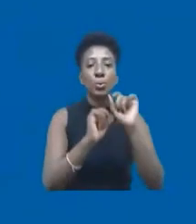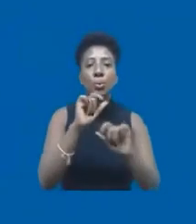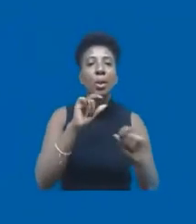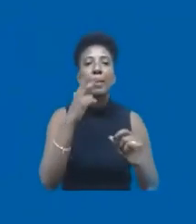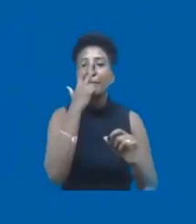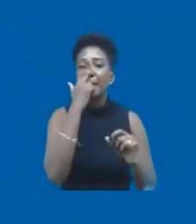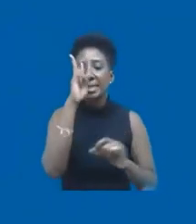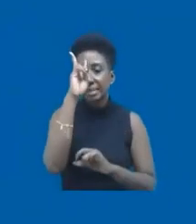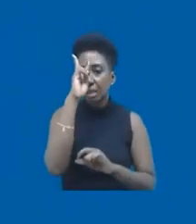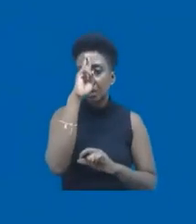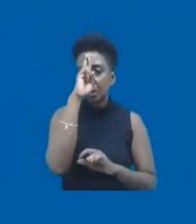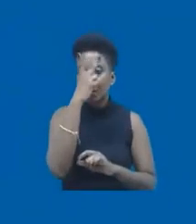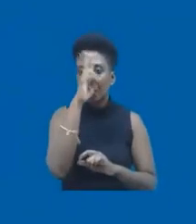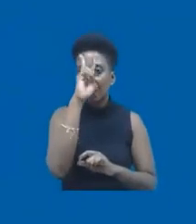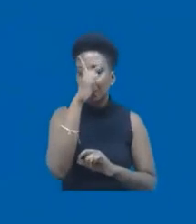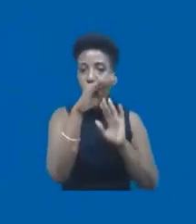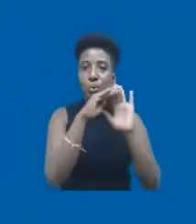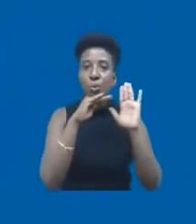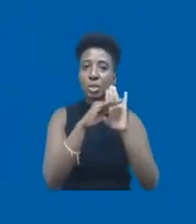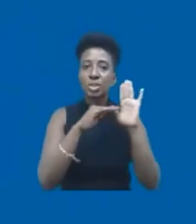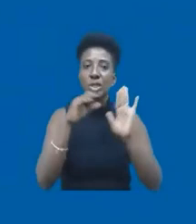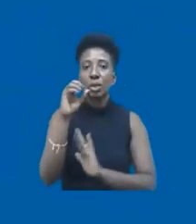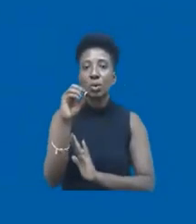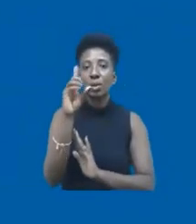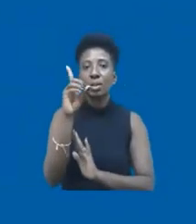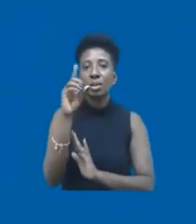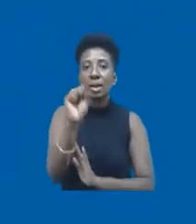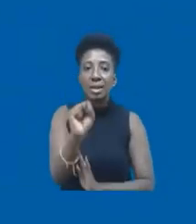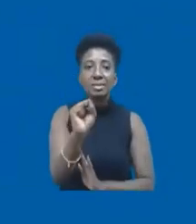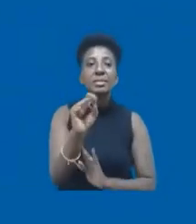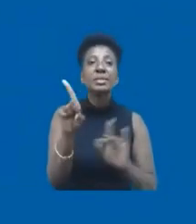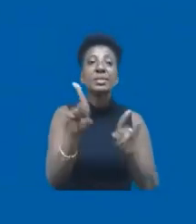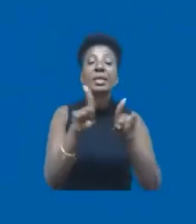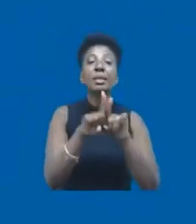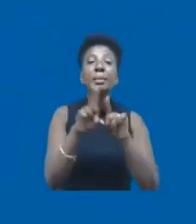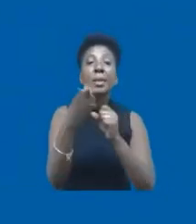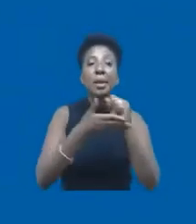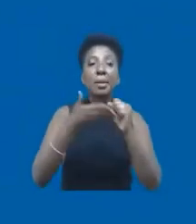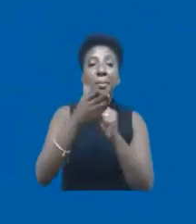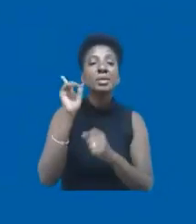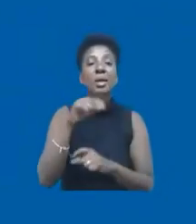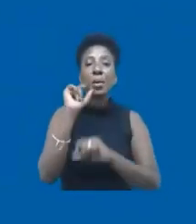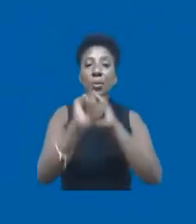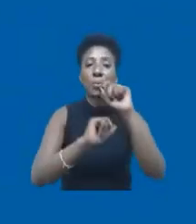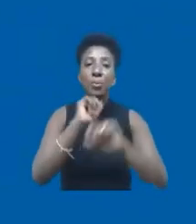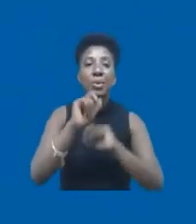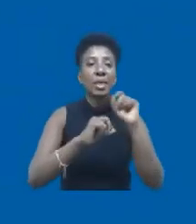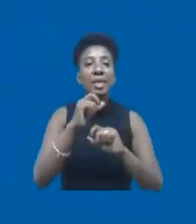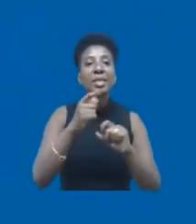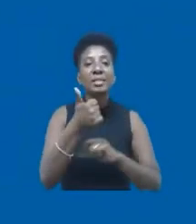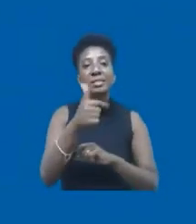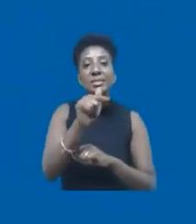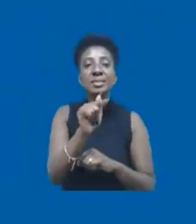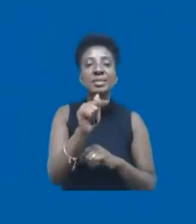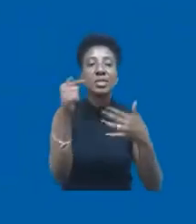se confundem com a agenda dos ODSs, como o Daniel Balaban colocou muito bem, que fundamentalmente nada mais é nos seus 17